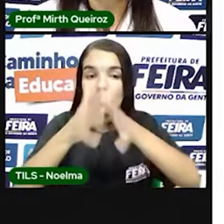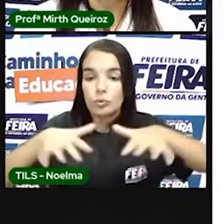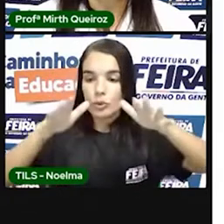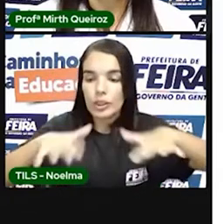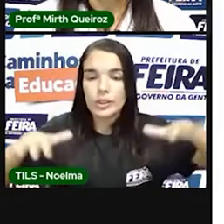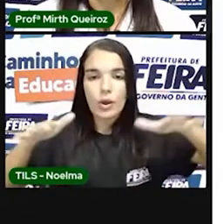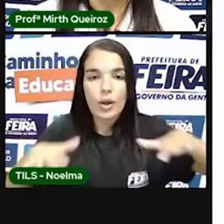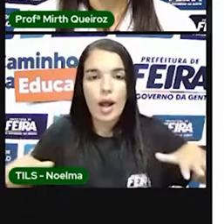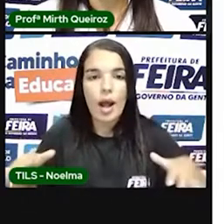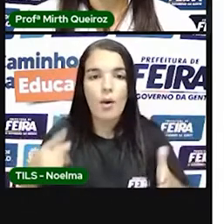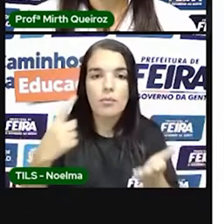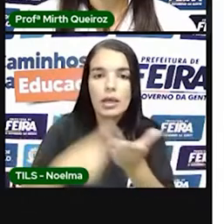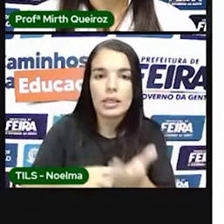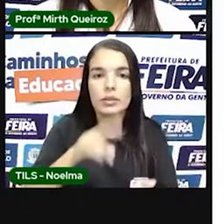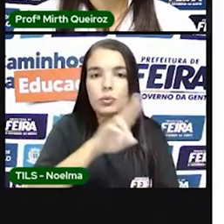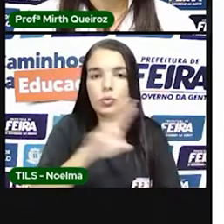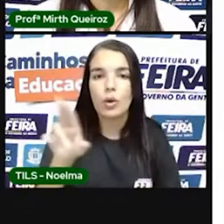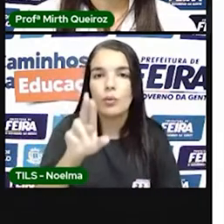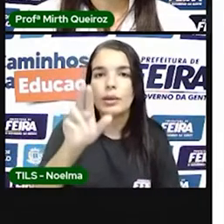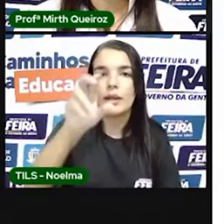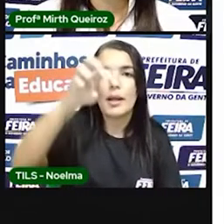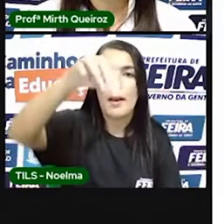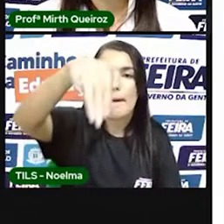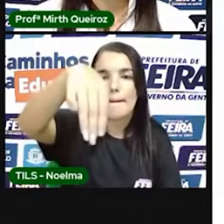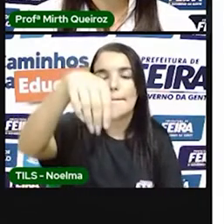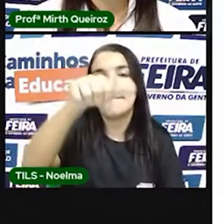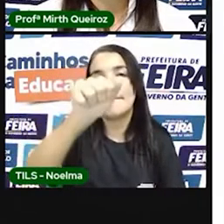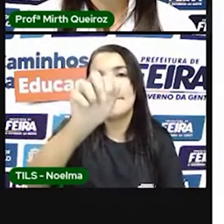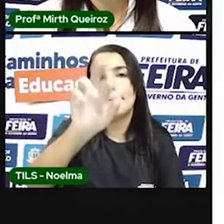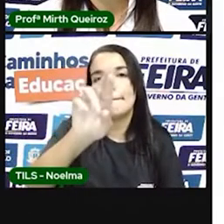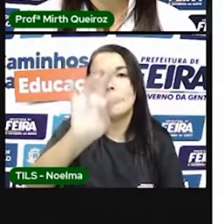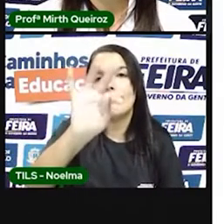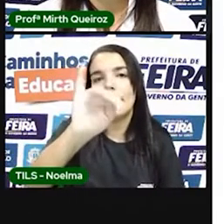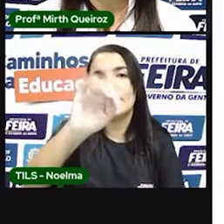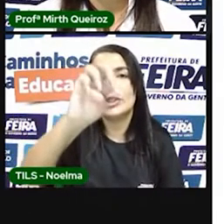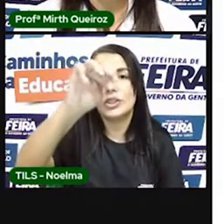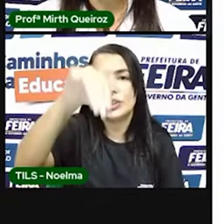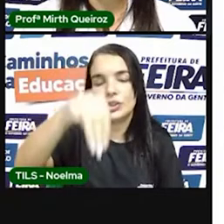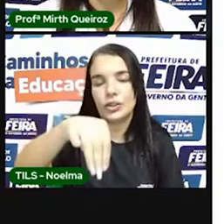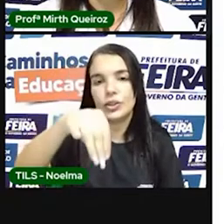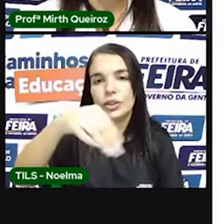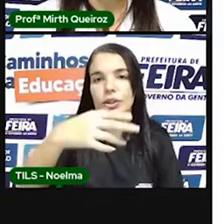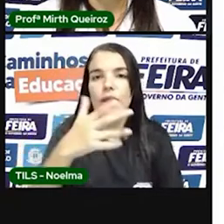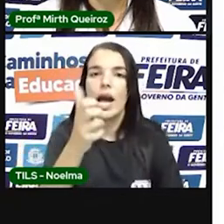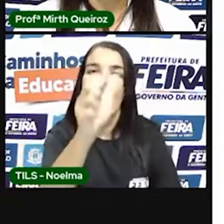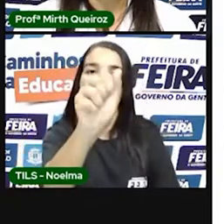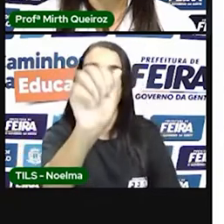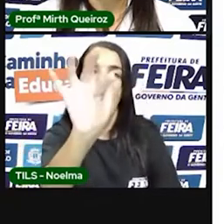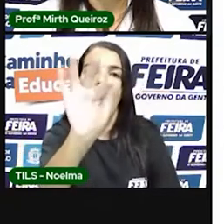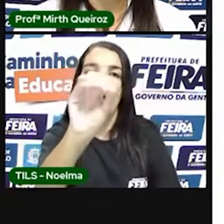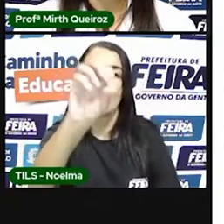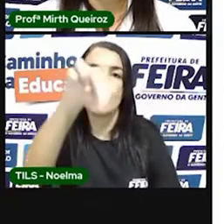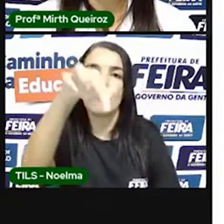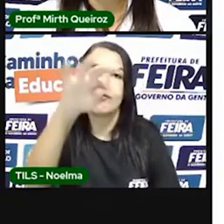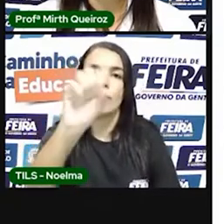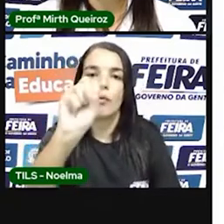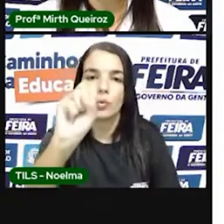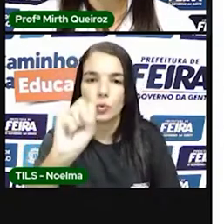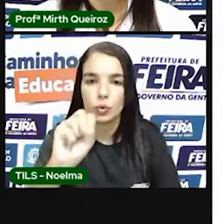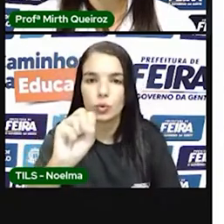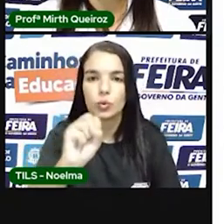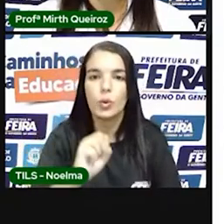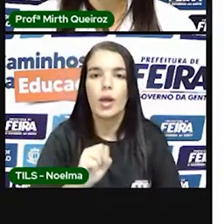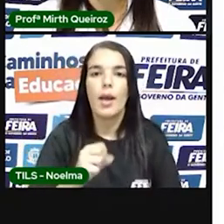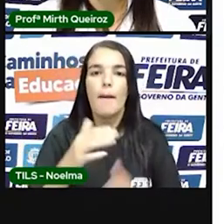Souza, a pedido de D. João III. Ela foi criada para a instituição de